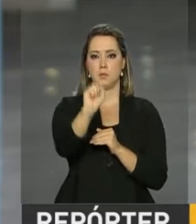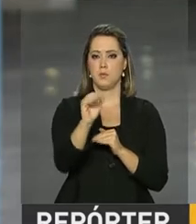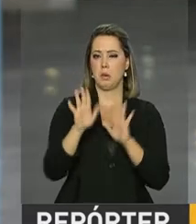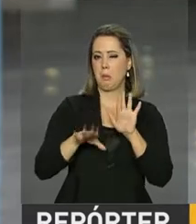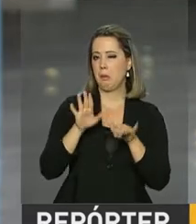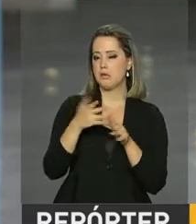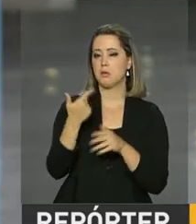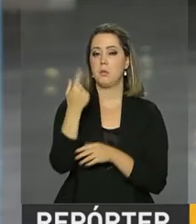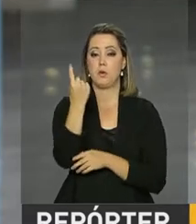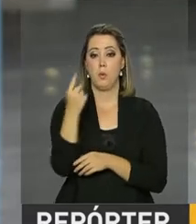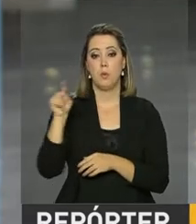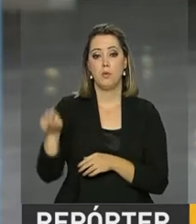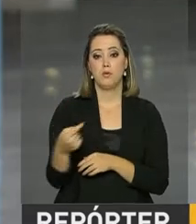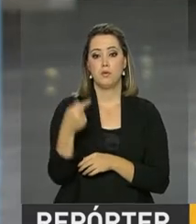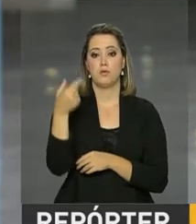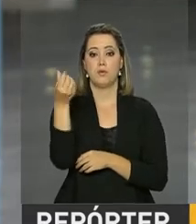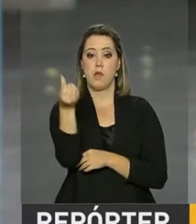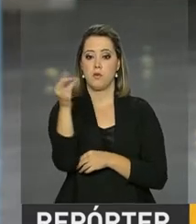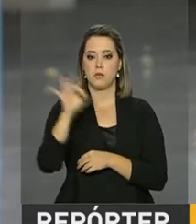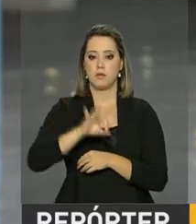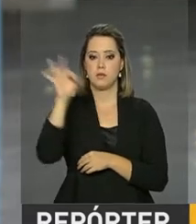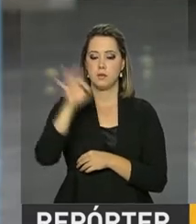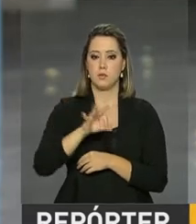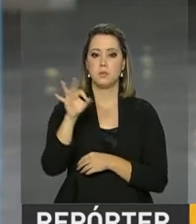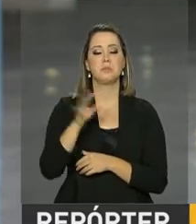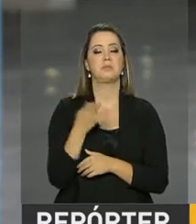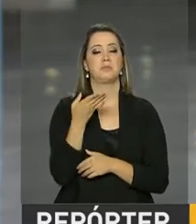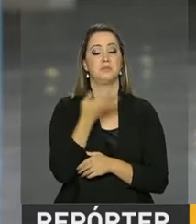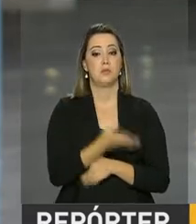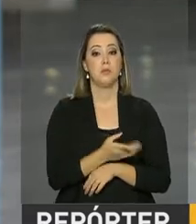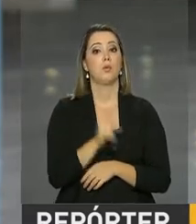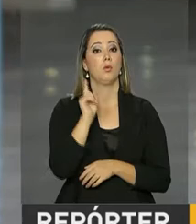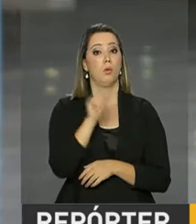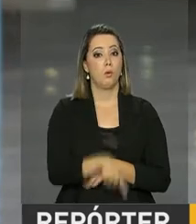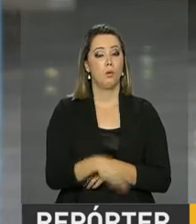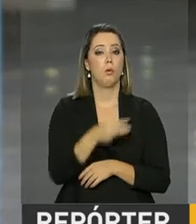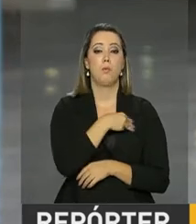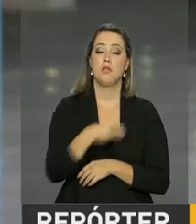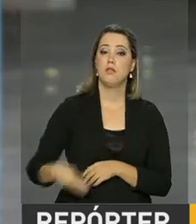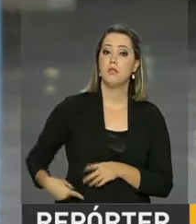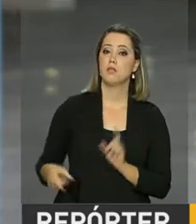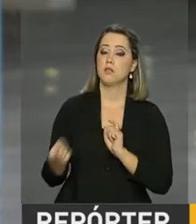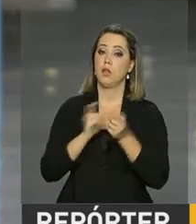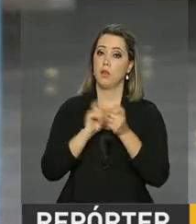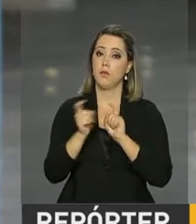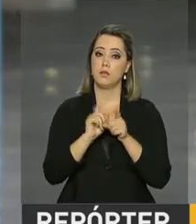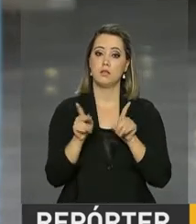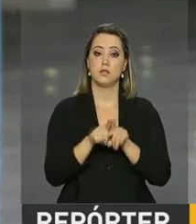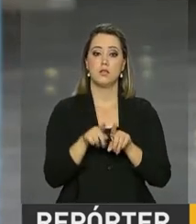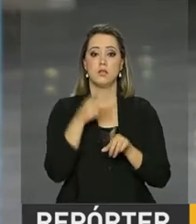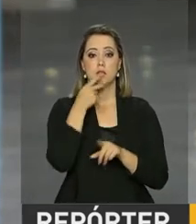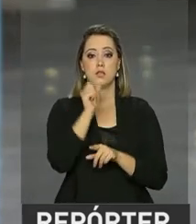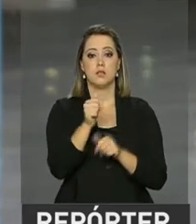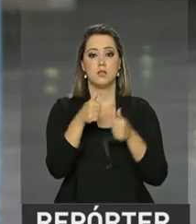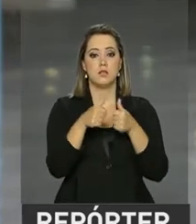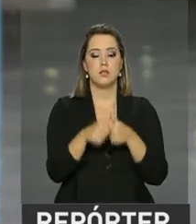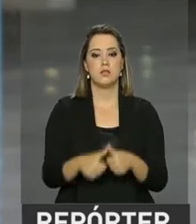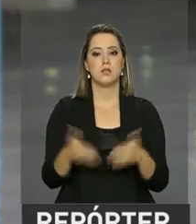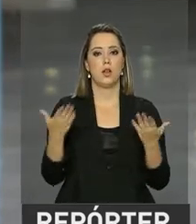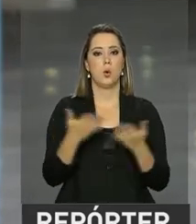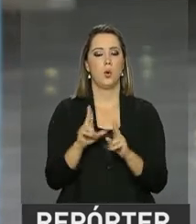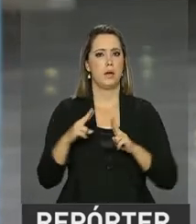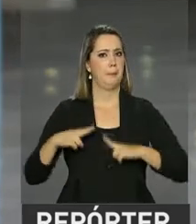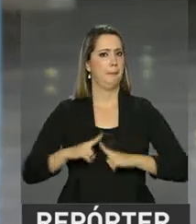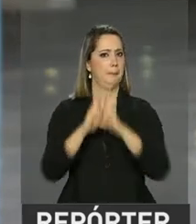na casa de 1,6 pontos percentuais. O ministro da Fazenda, ministro Henrique Meirelles, inclusive está em Paris